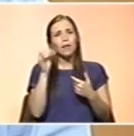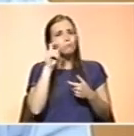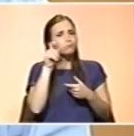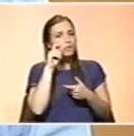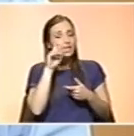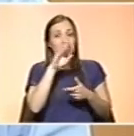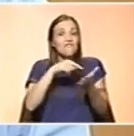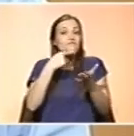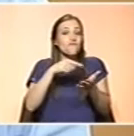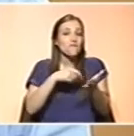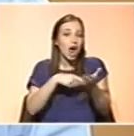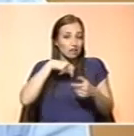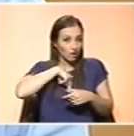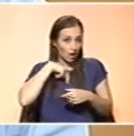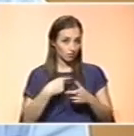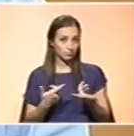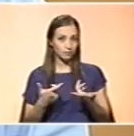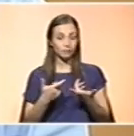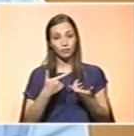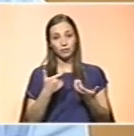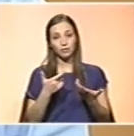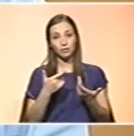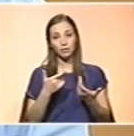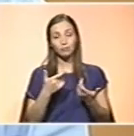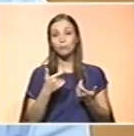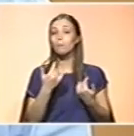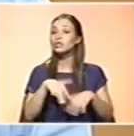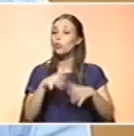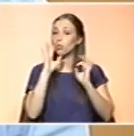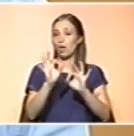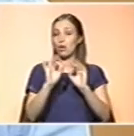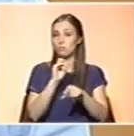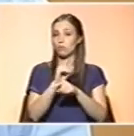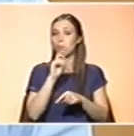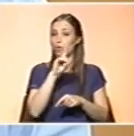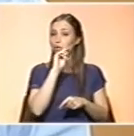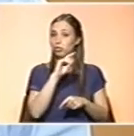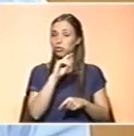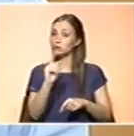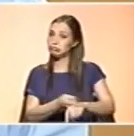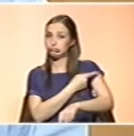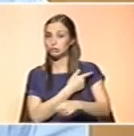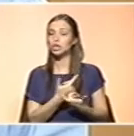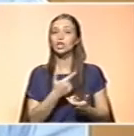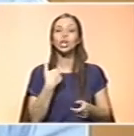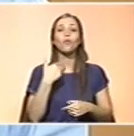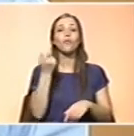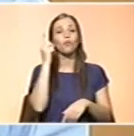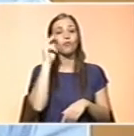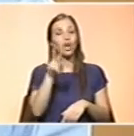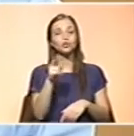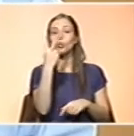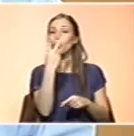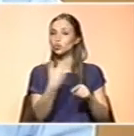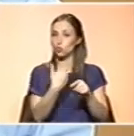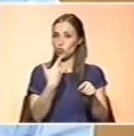eventualmente, em alguns casos, correr-se o risco de poder atingir níveis de toxicidade. Eu só vejo dois nutrimentos com uma necessidade